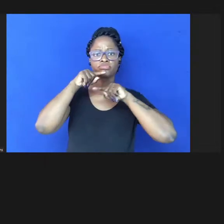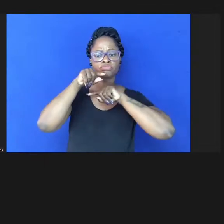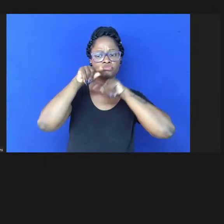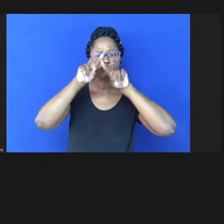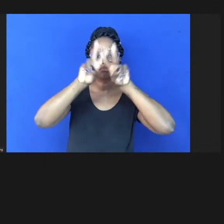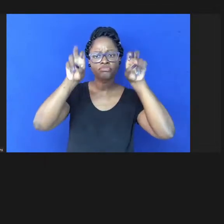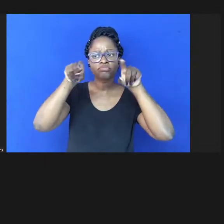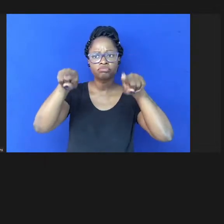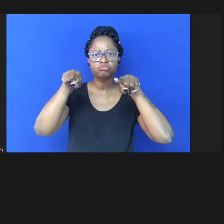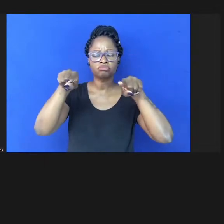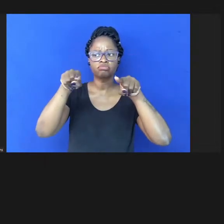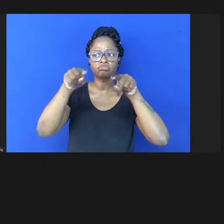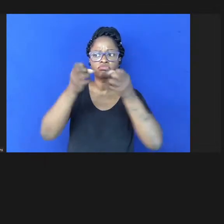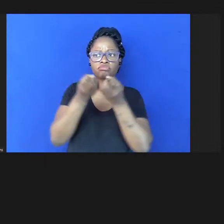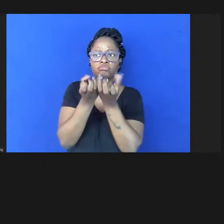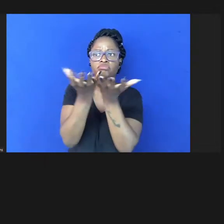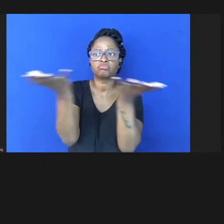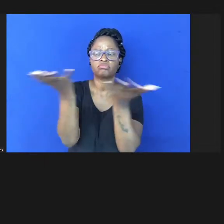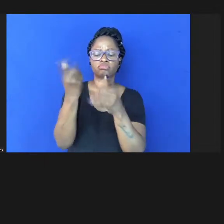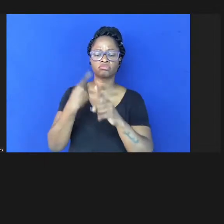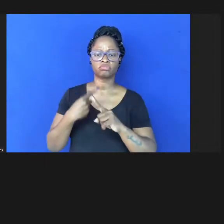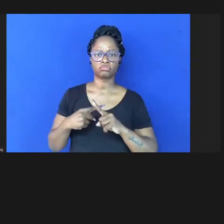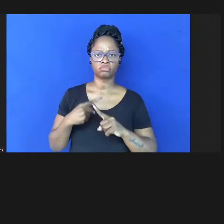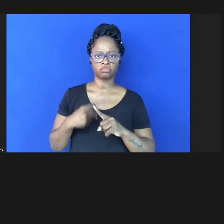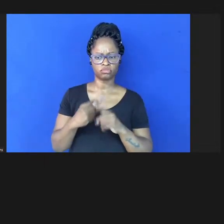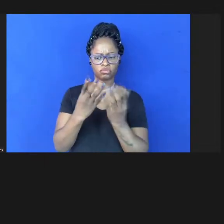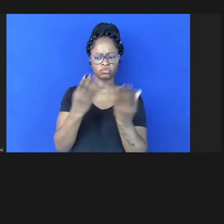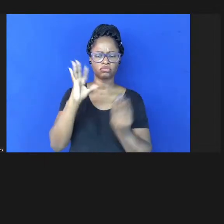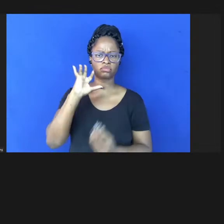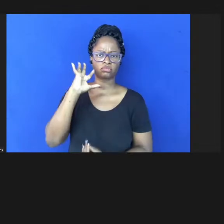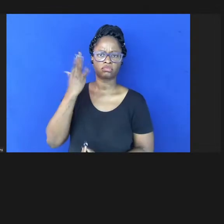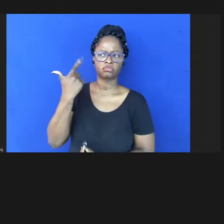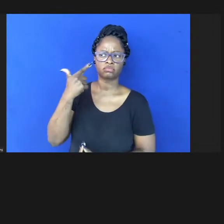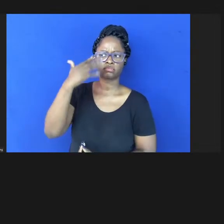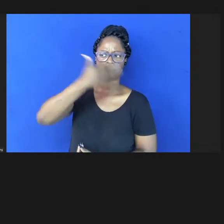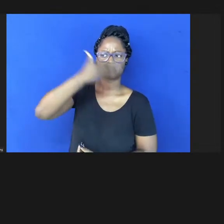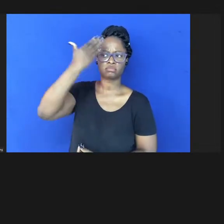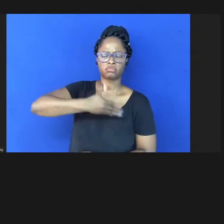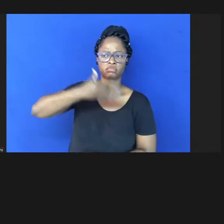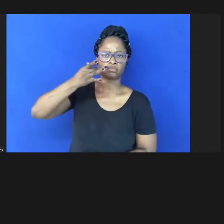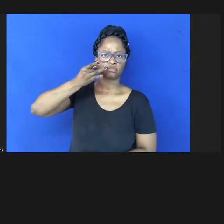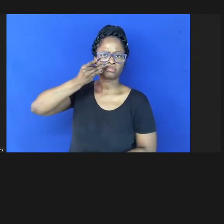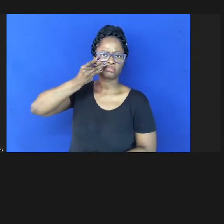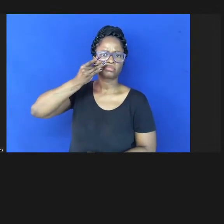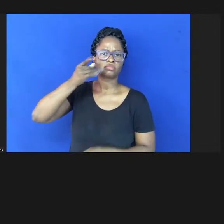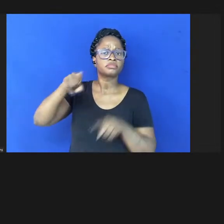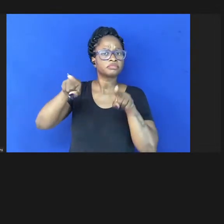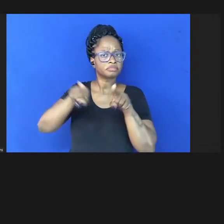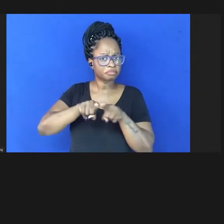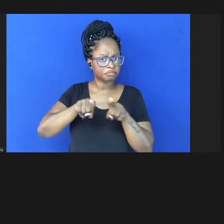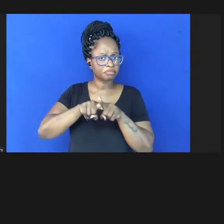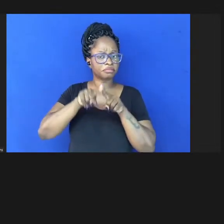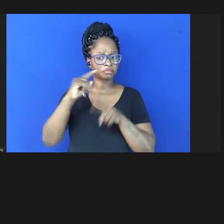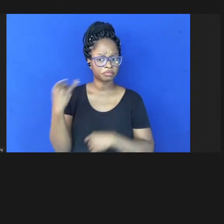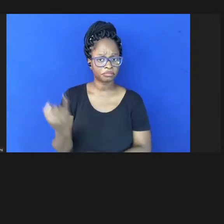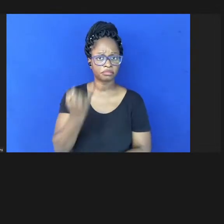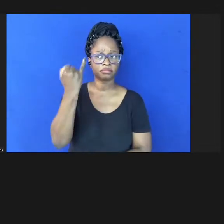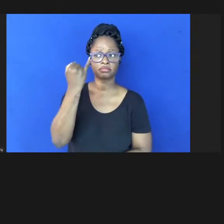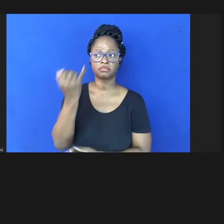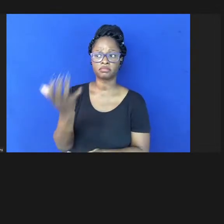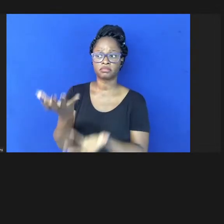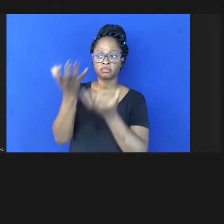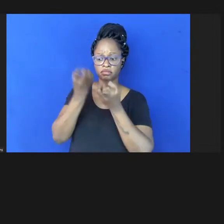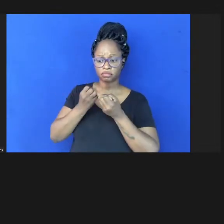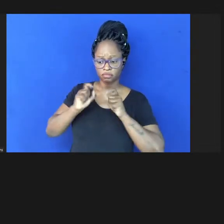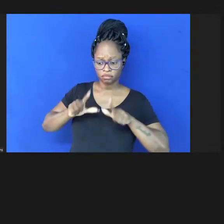tipo de compartilhamento principalmente porque há muitos resultados que não foram validados mais do que isso adotar parte